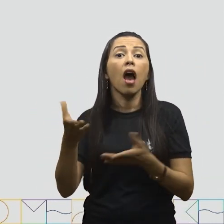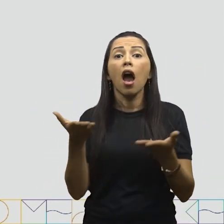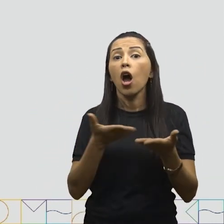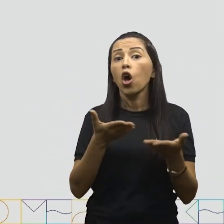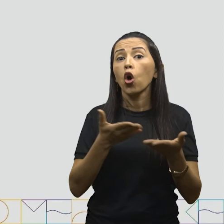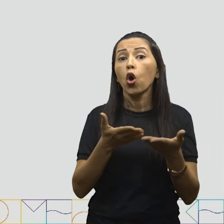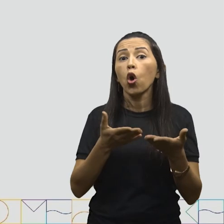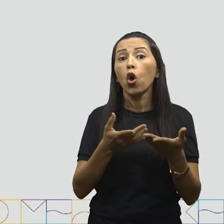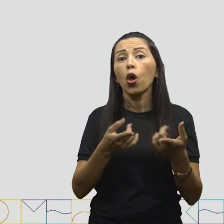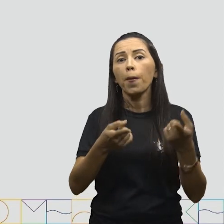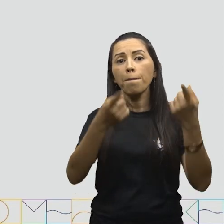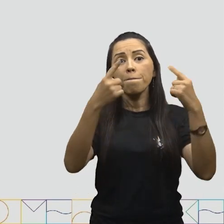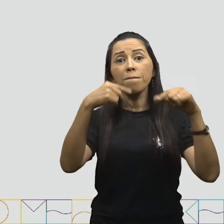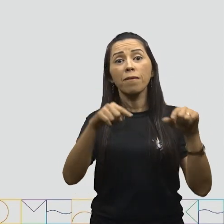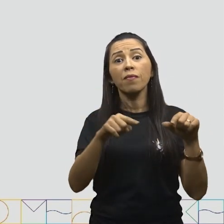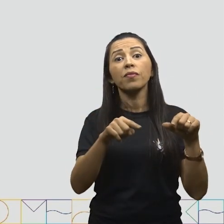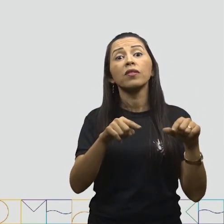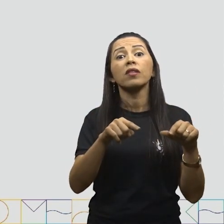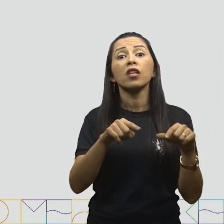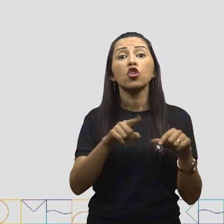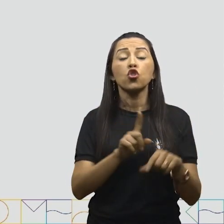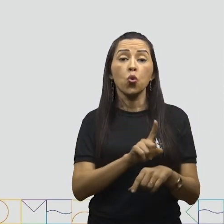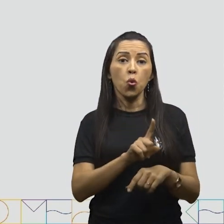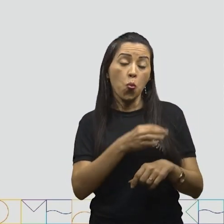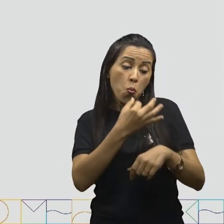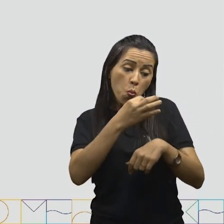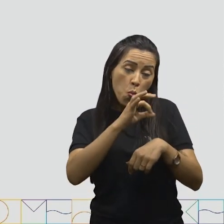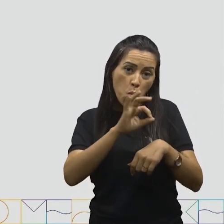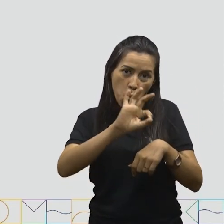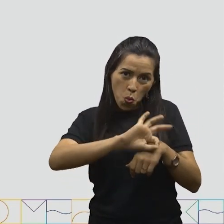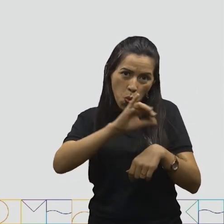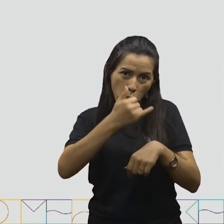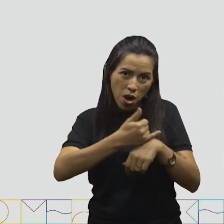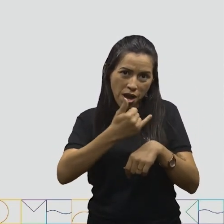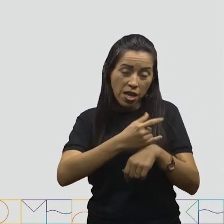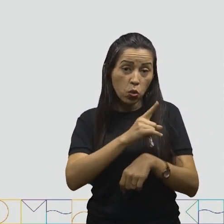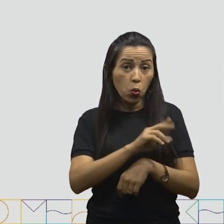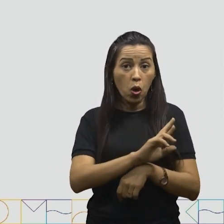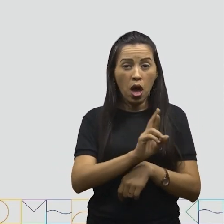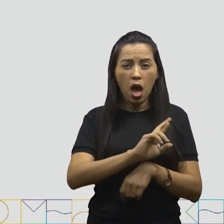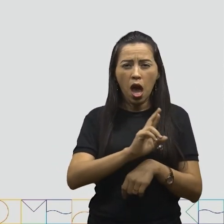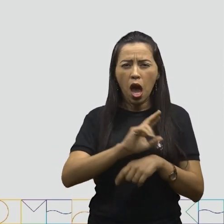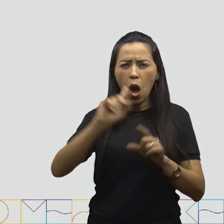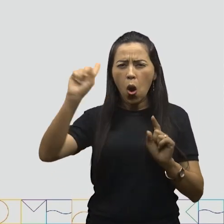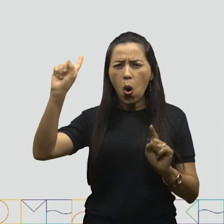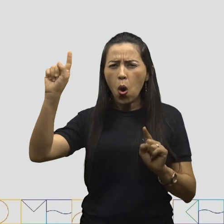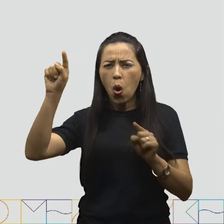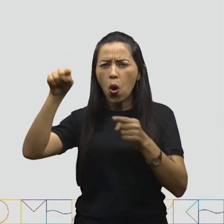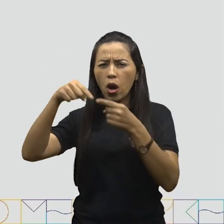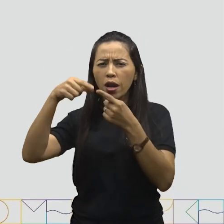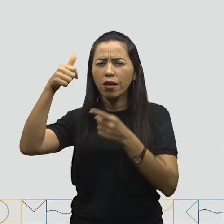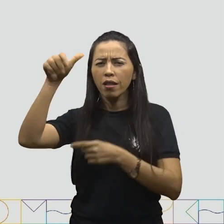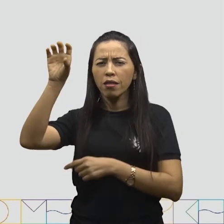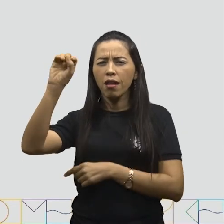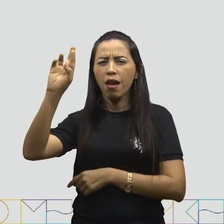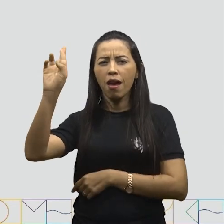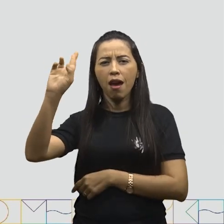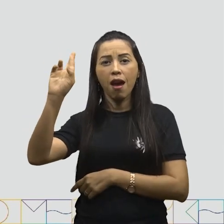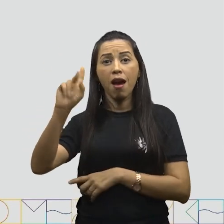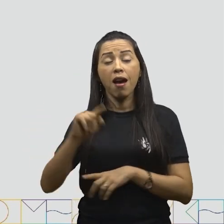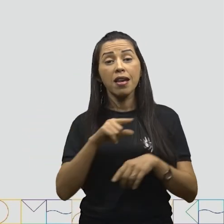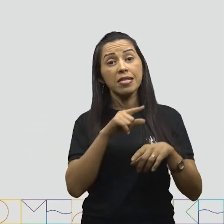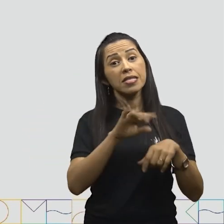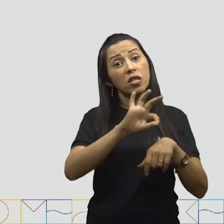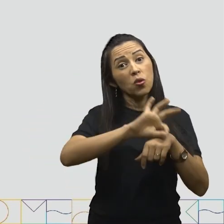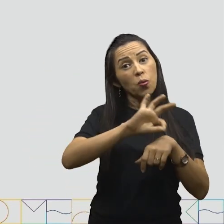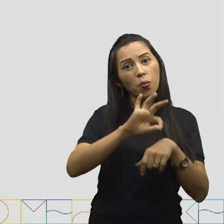real, nós vamos ligar a cédula de 10 reais. E a de 50 centavos na cédula de